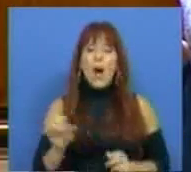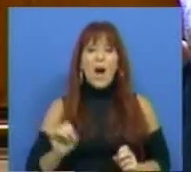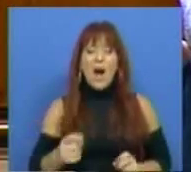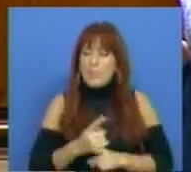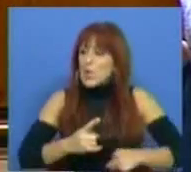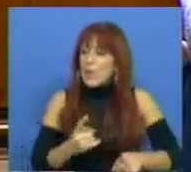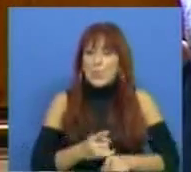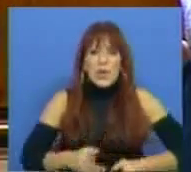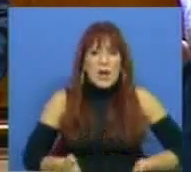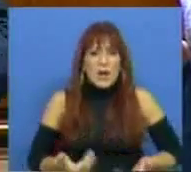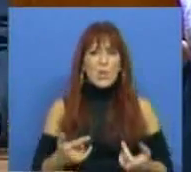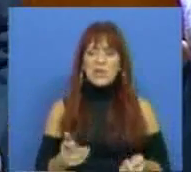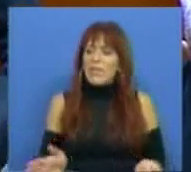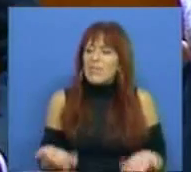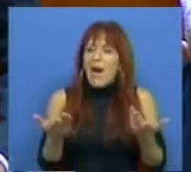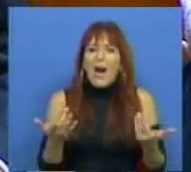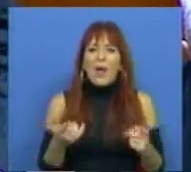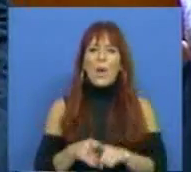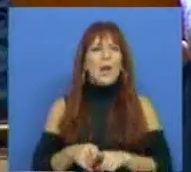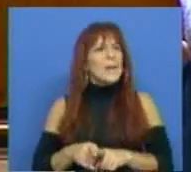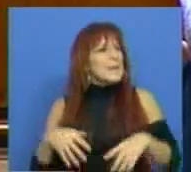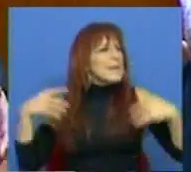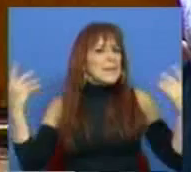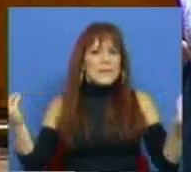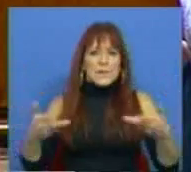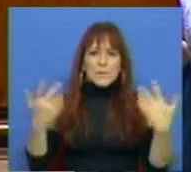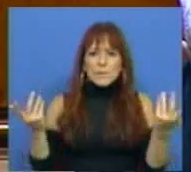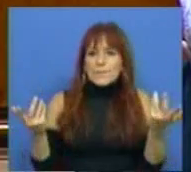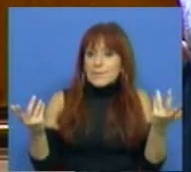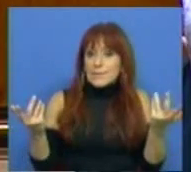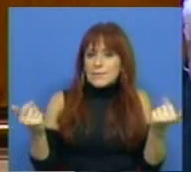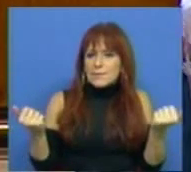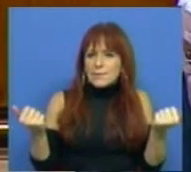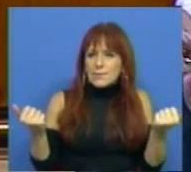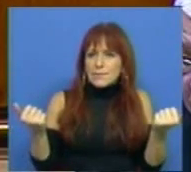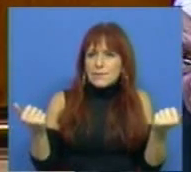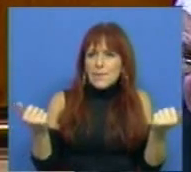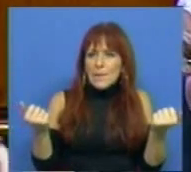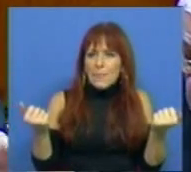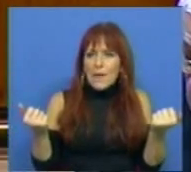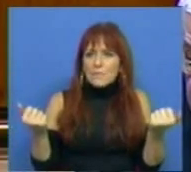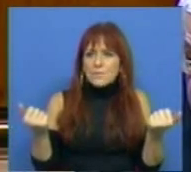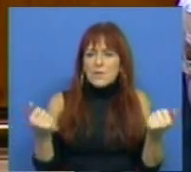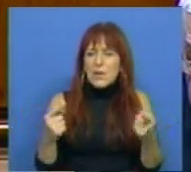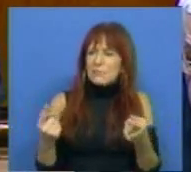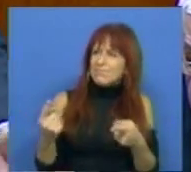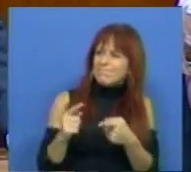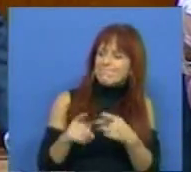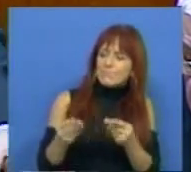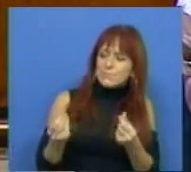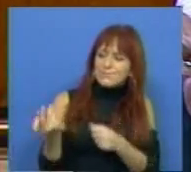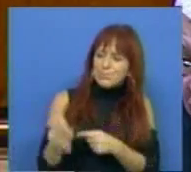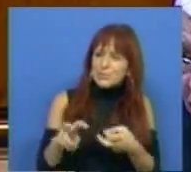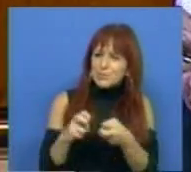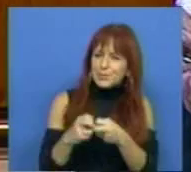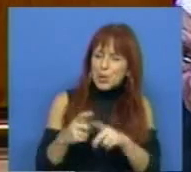mínima razão para levantar nenhuma contraindicação ou